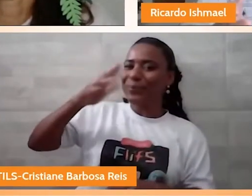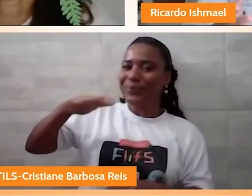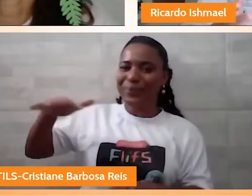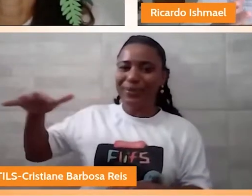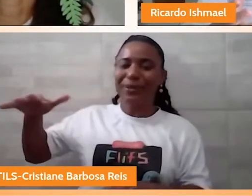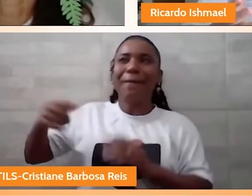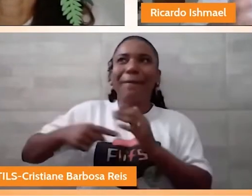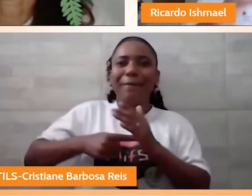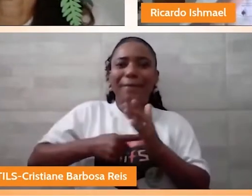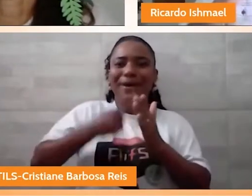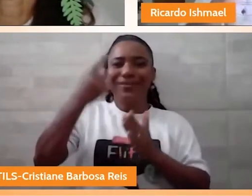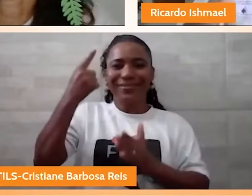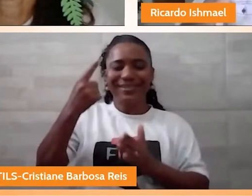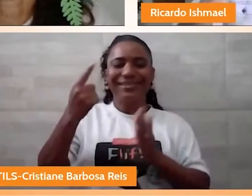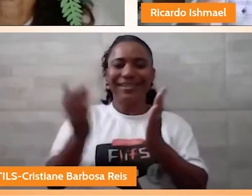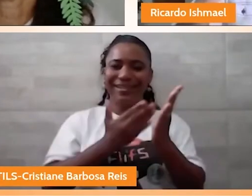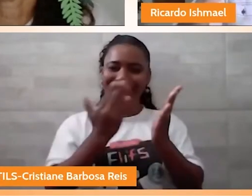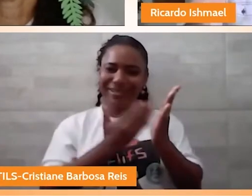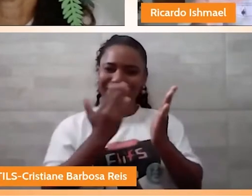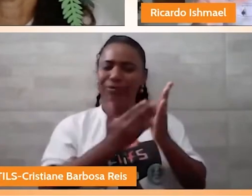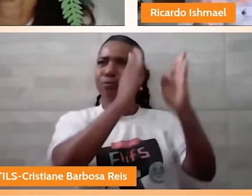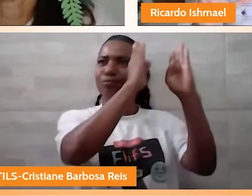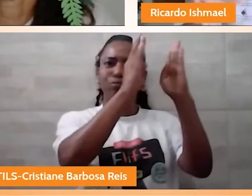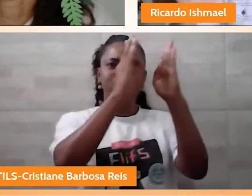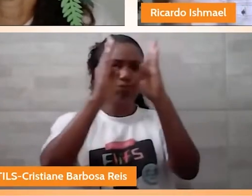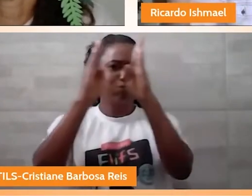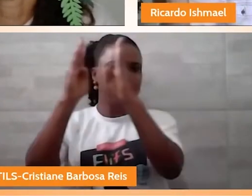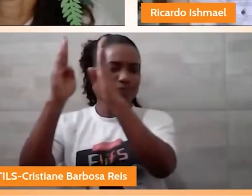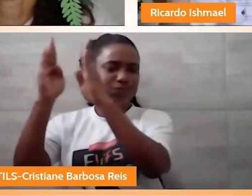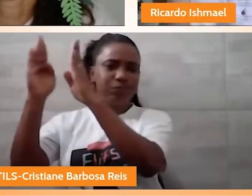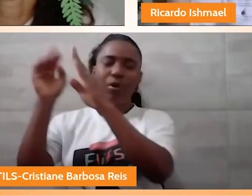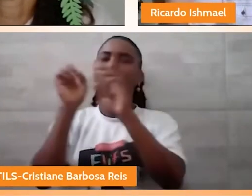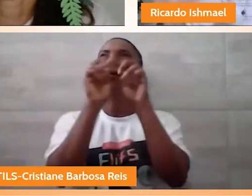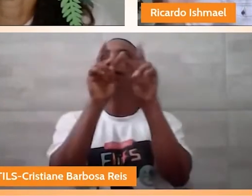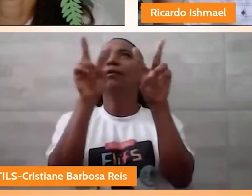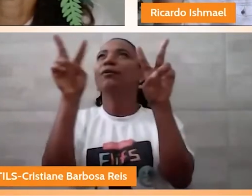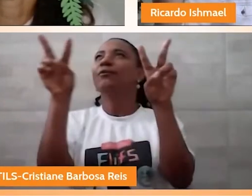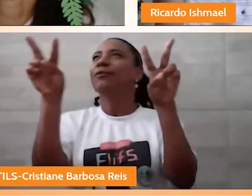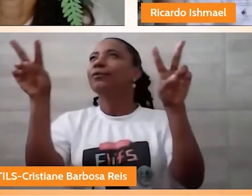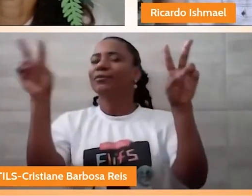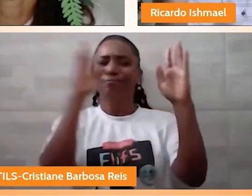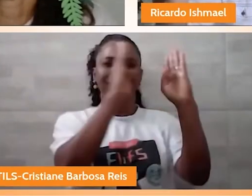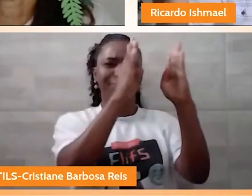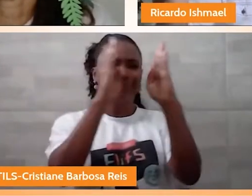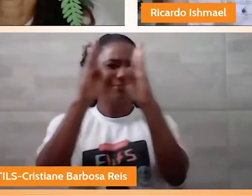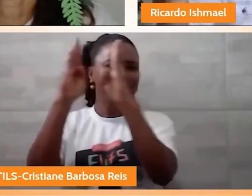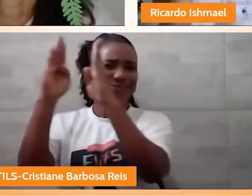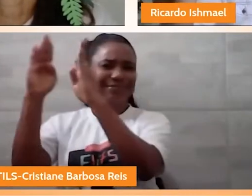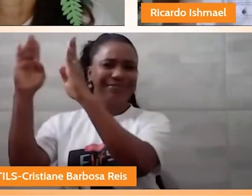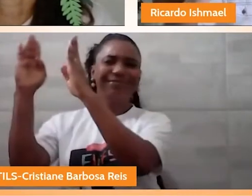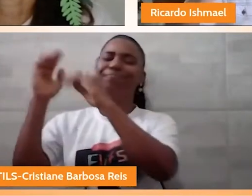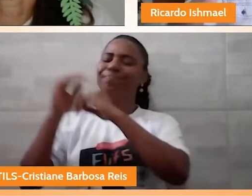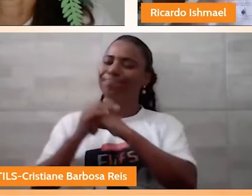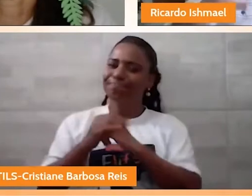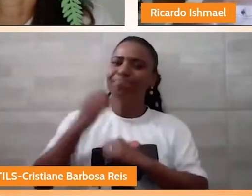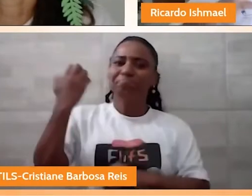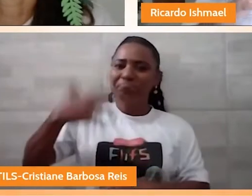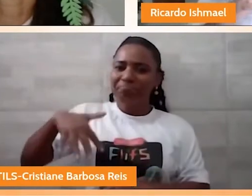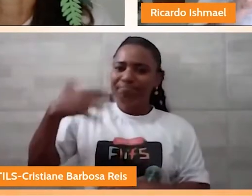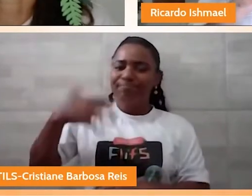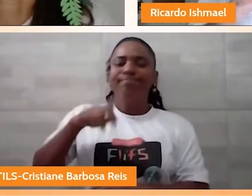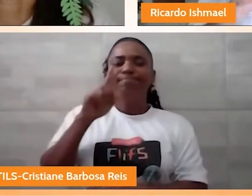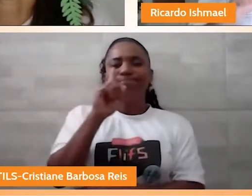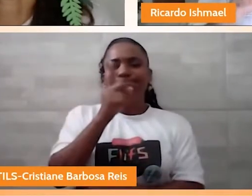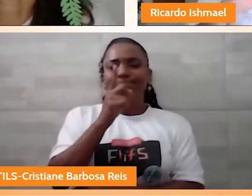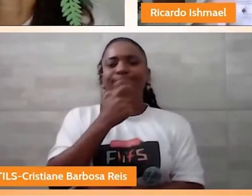biblioteca pela primeira vez e me deparei com aqueles livros, com aquelas prateleiras, com aquelas estantes. Entendi que aquilo,